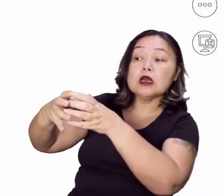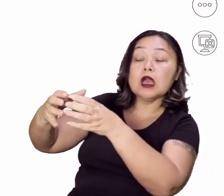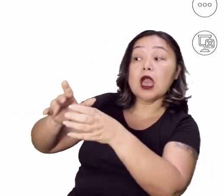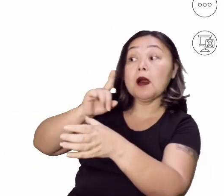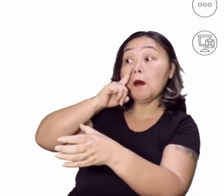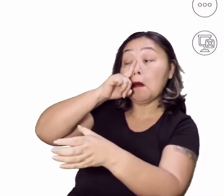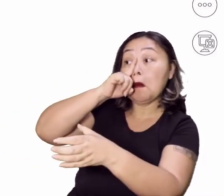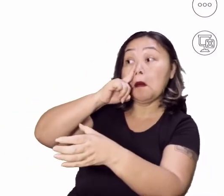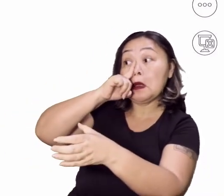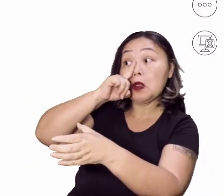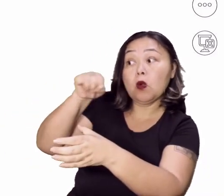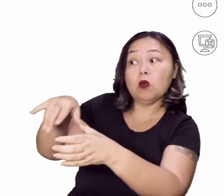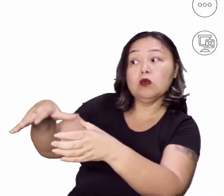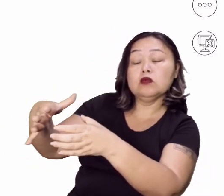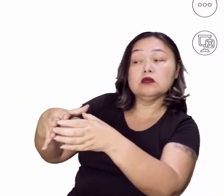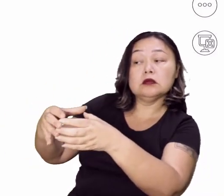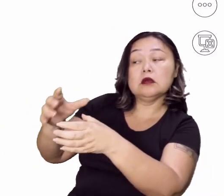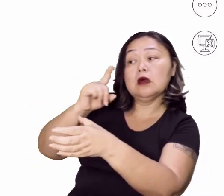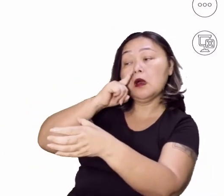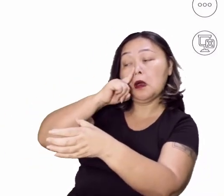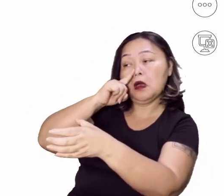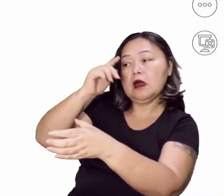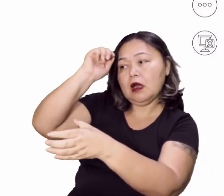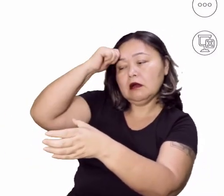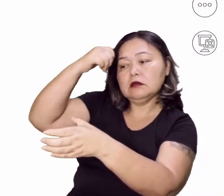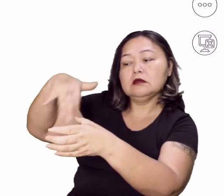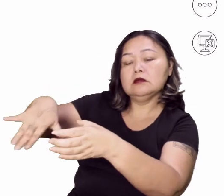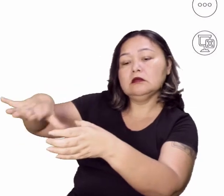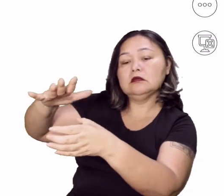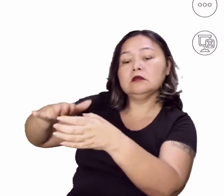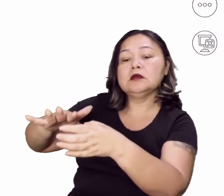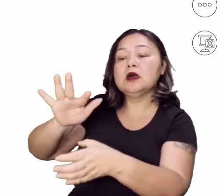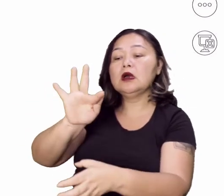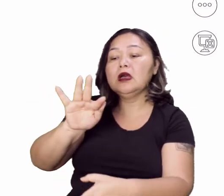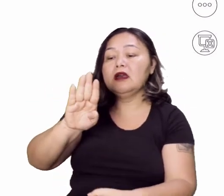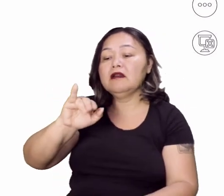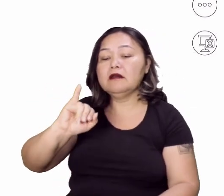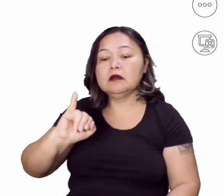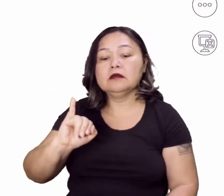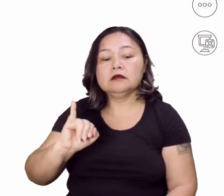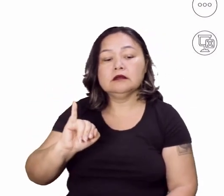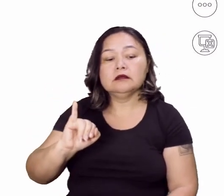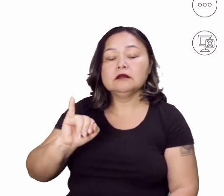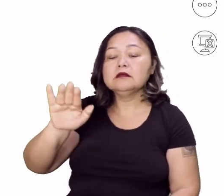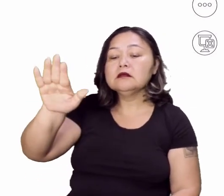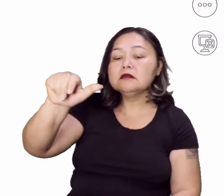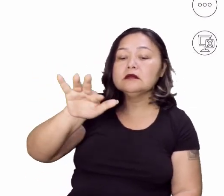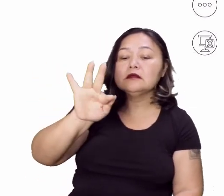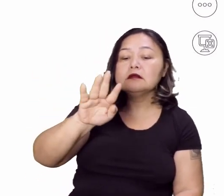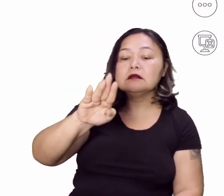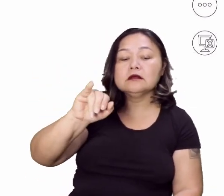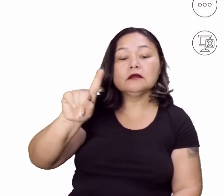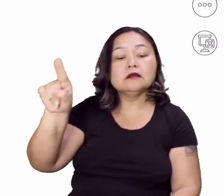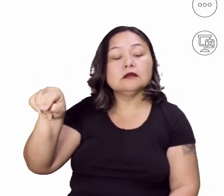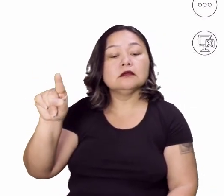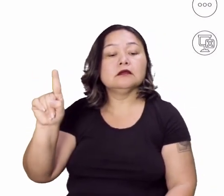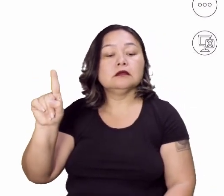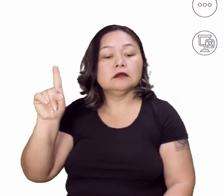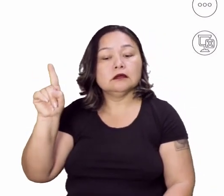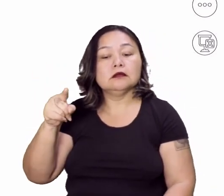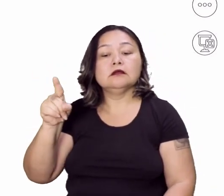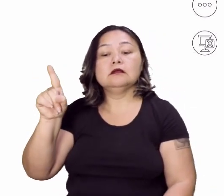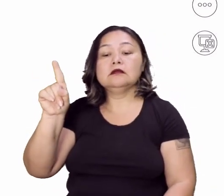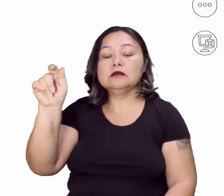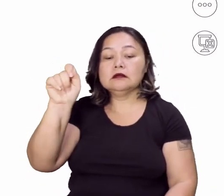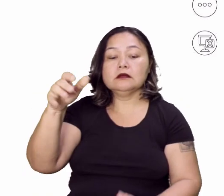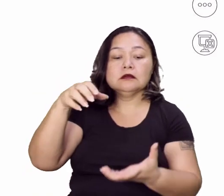perigosos para a sociedade. Então, o FBI, que vocês devem conhecer muito bem. Ah, chama o FBI. Quem é o FBI? É a